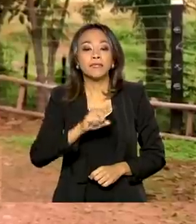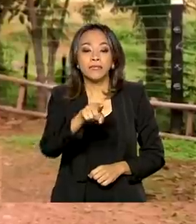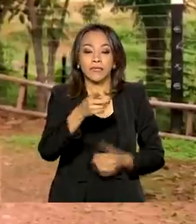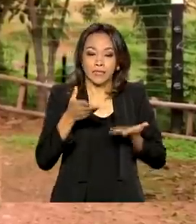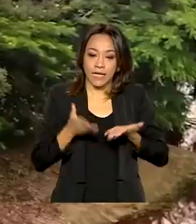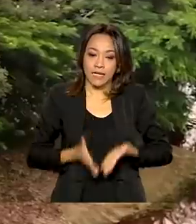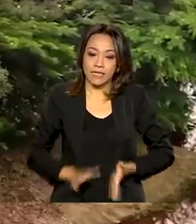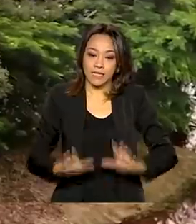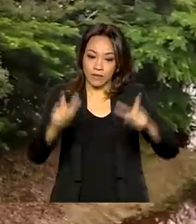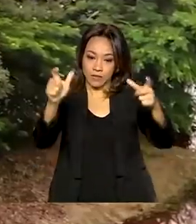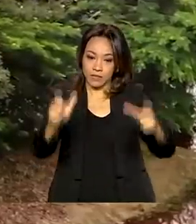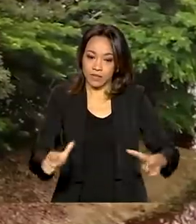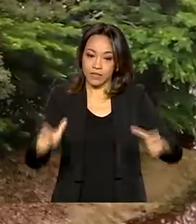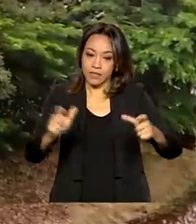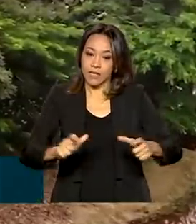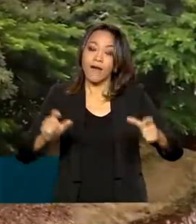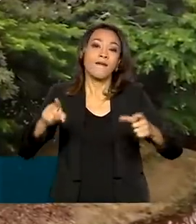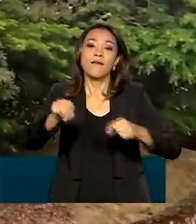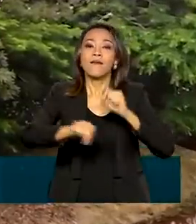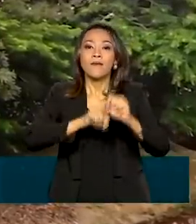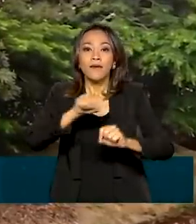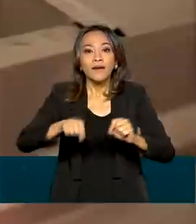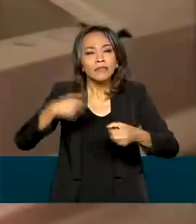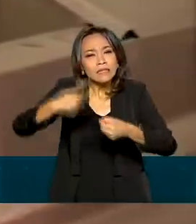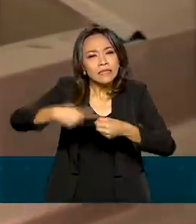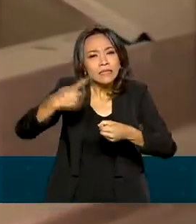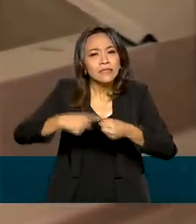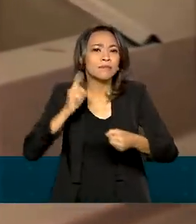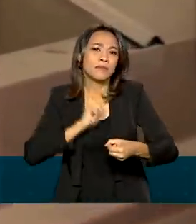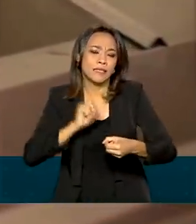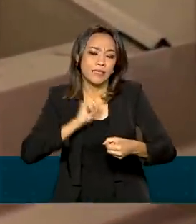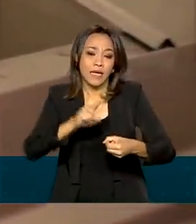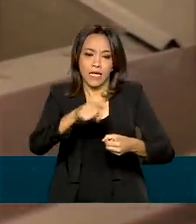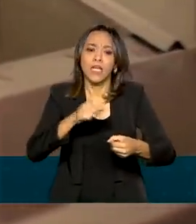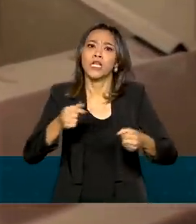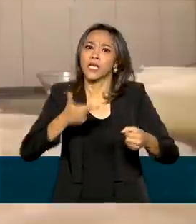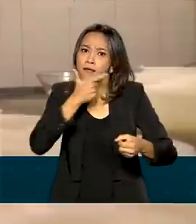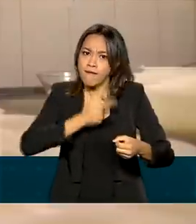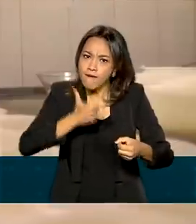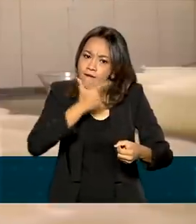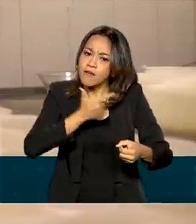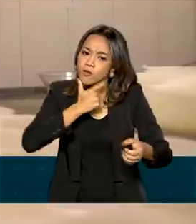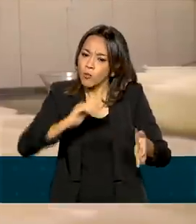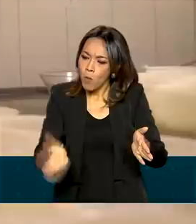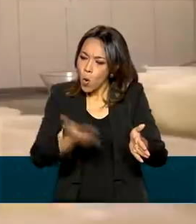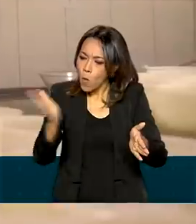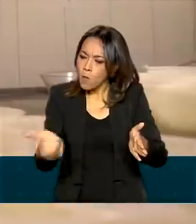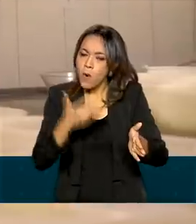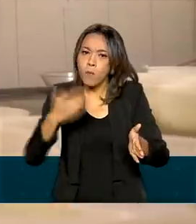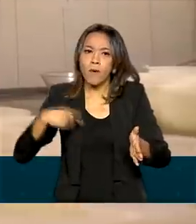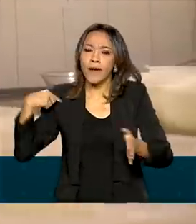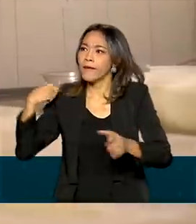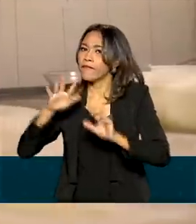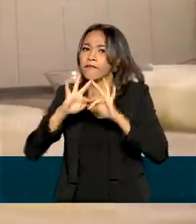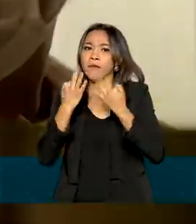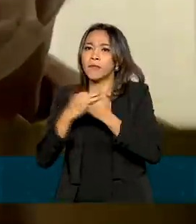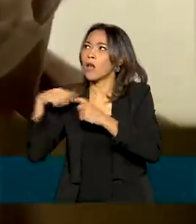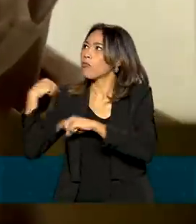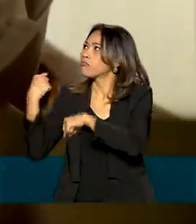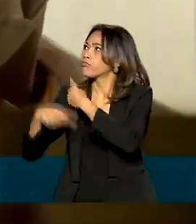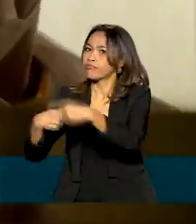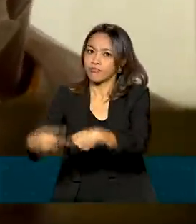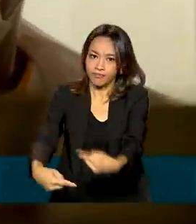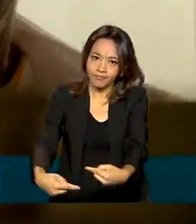nasceu e cresceu nessa fazenda no interior de Minas. Ele produz queijo artesanal, uma tradição na família e na região.